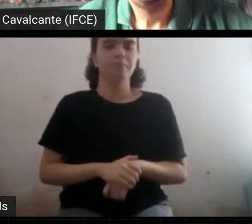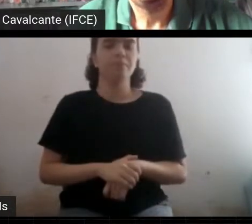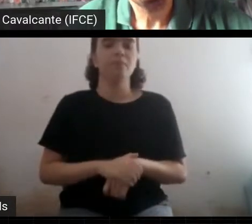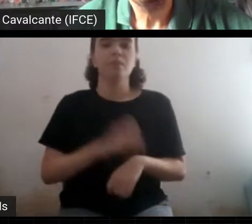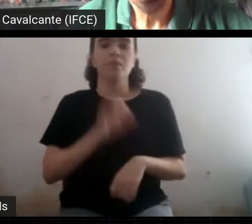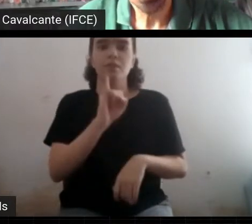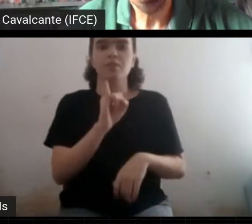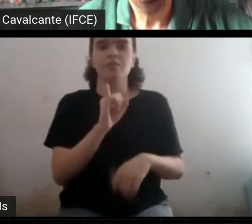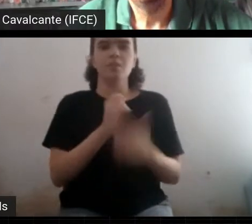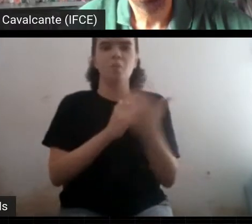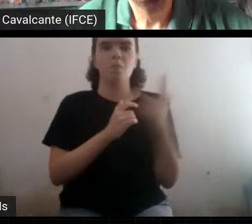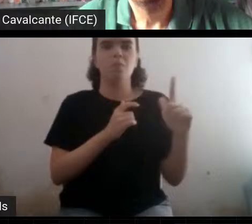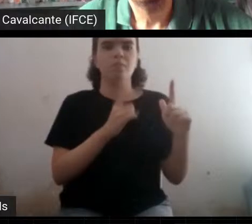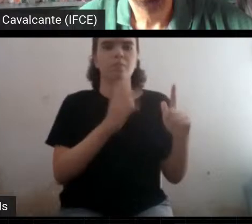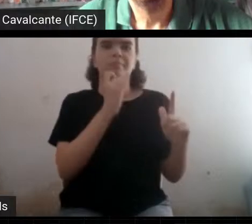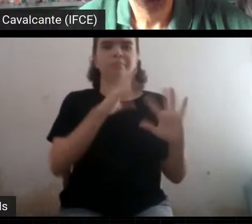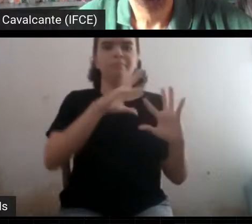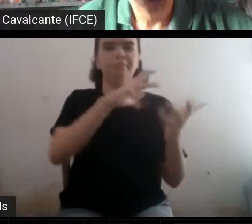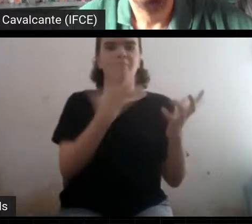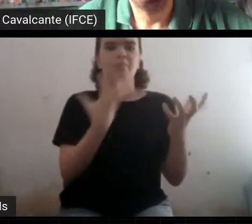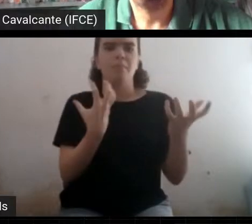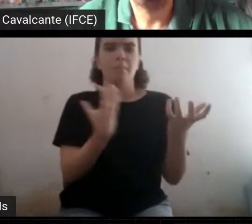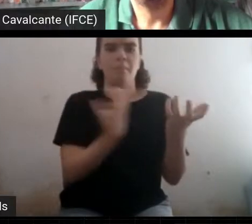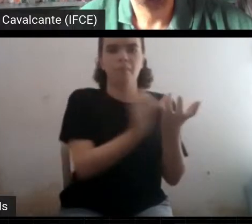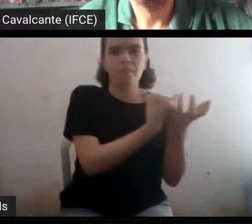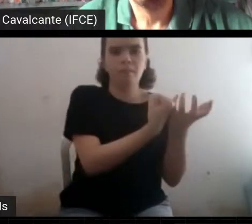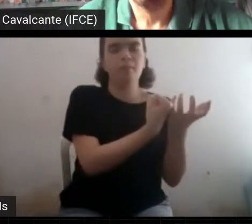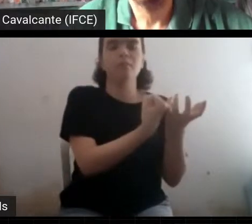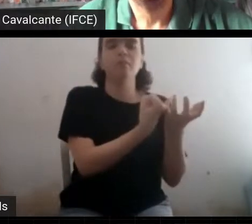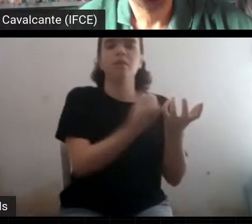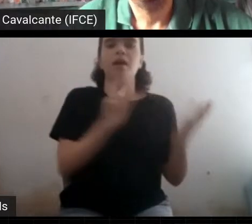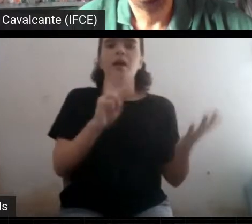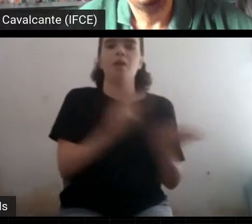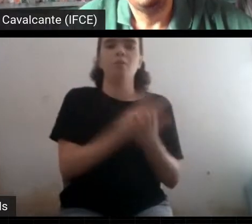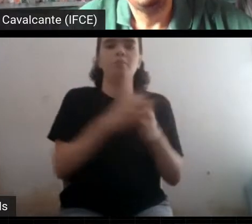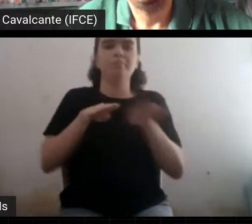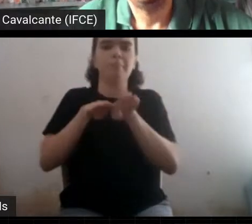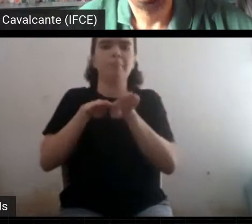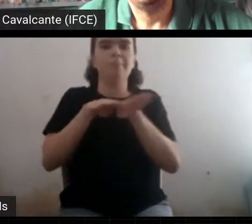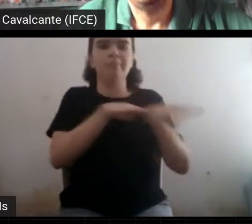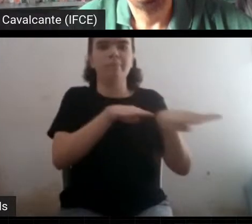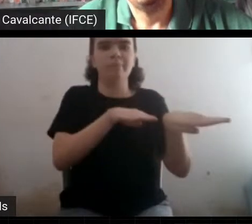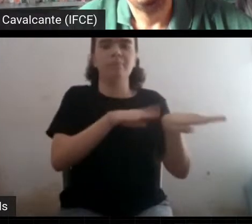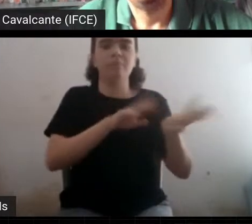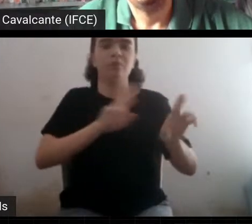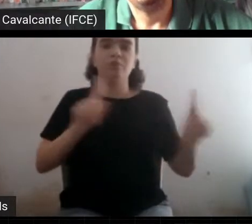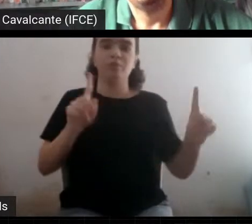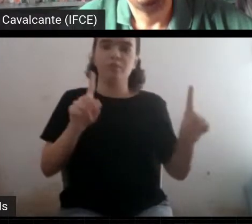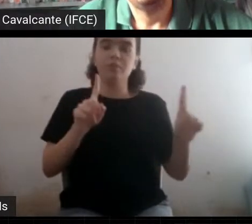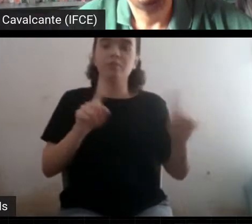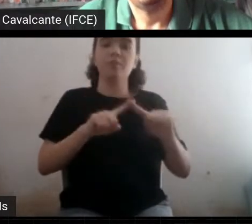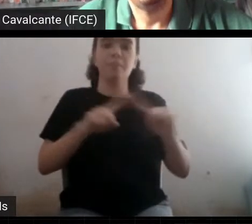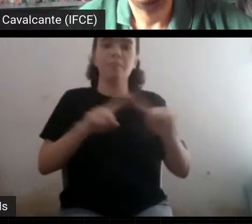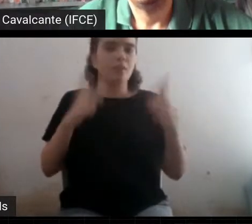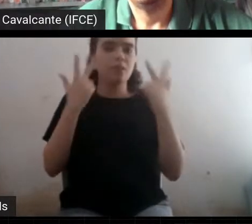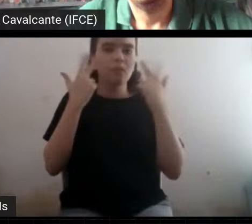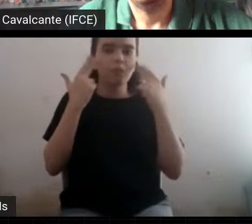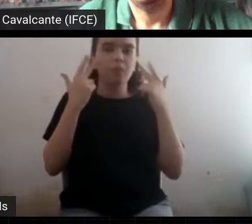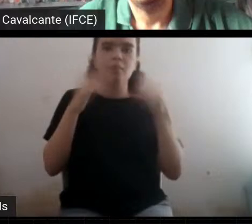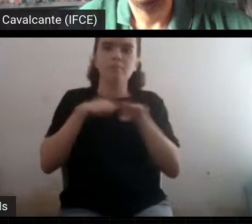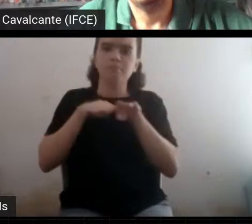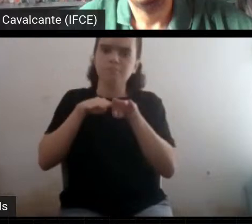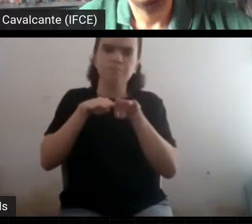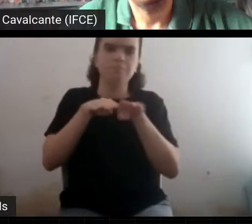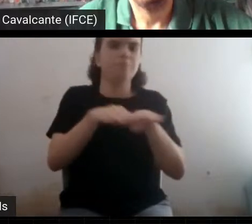Isso, acho que todos os cearenses deveriam saber, porque foi em Sobral que se descobriu, foi que deu a validade da